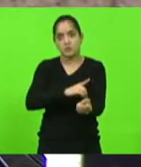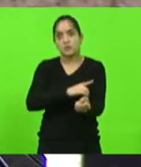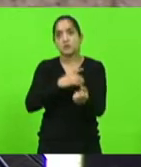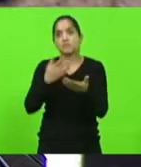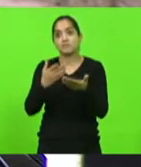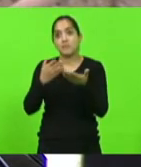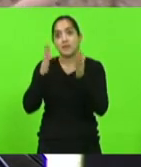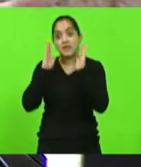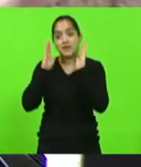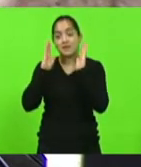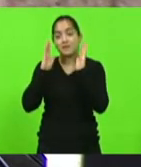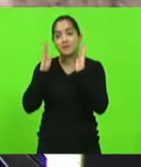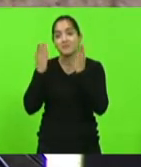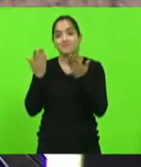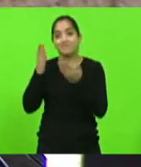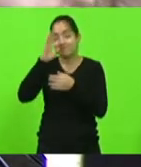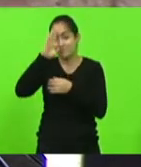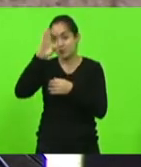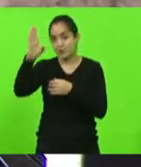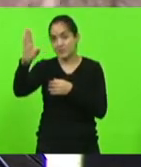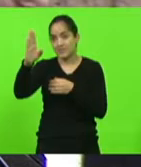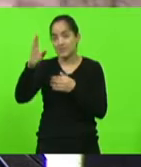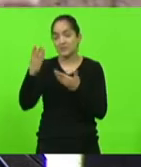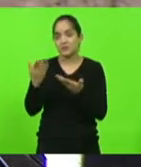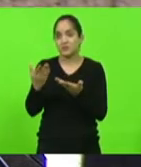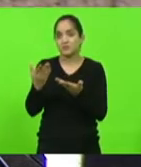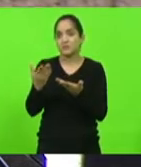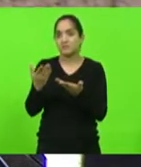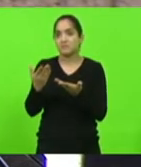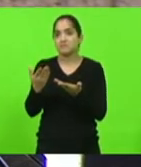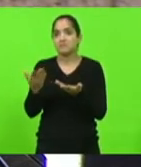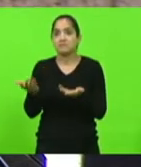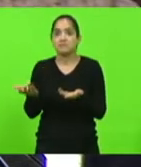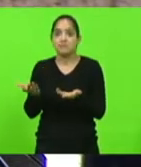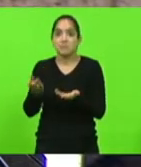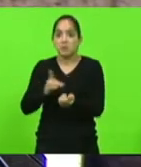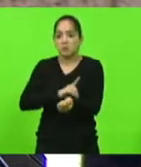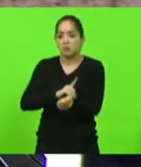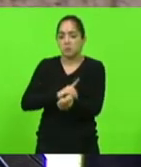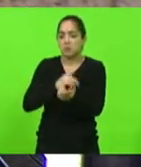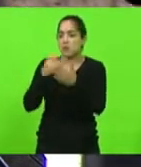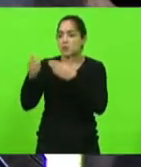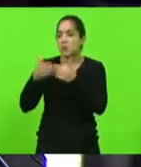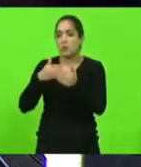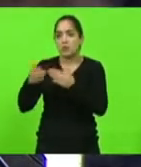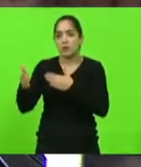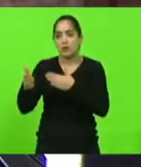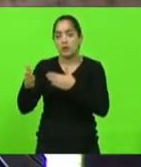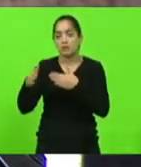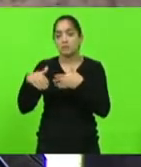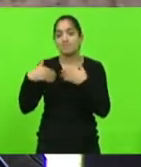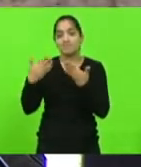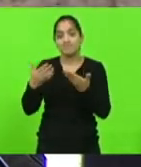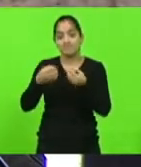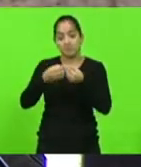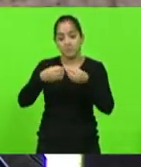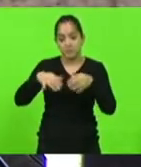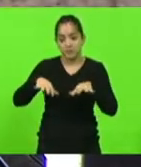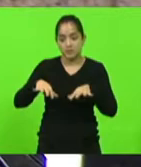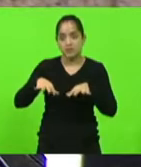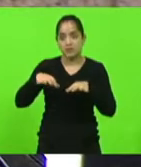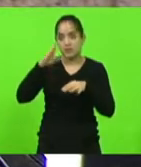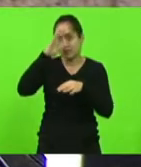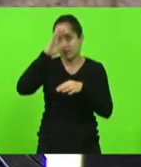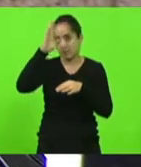prioridade genérica, prioridade para diabéticos em qualquer situação, o que poderia prejudicar a prioridade